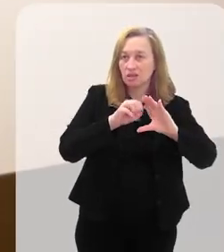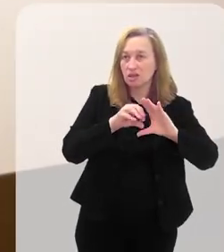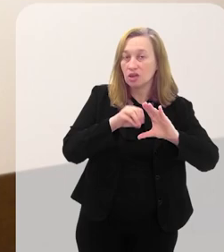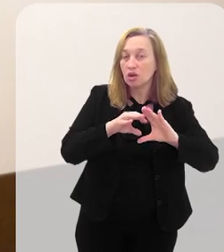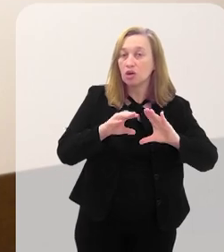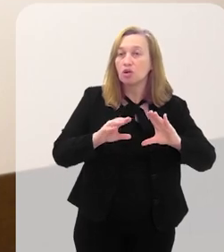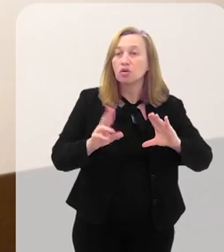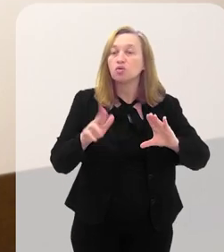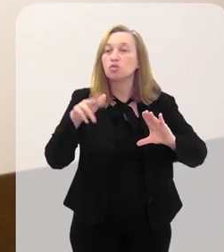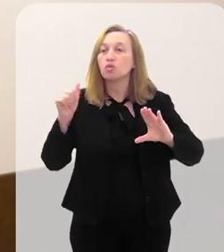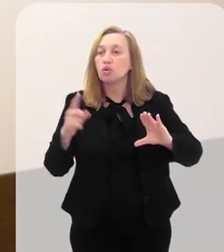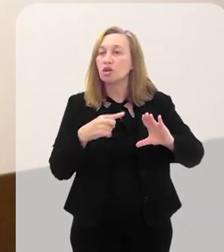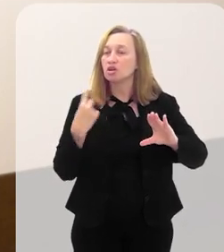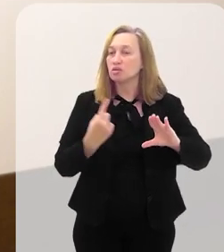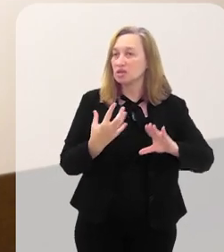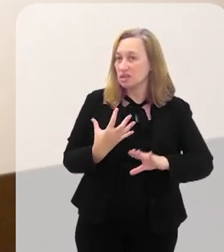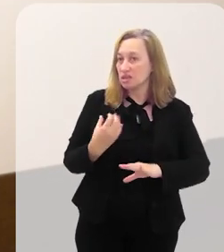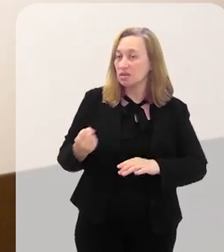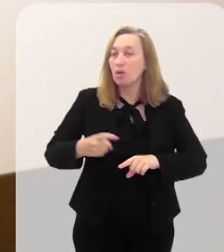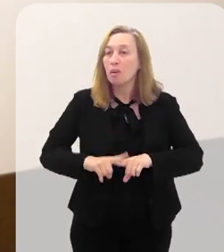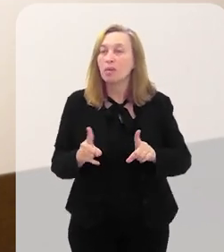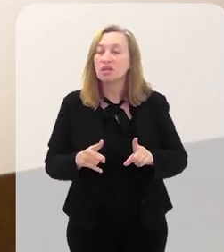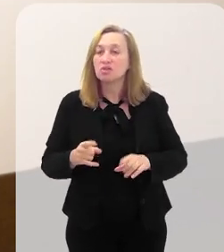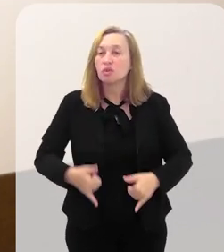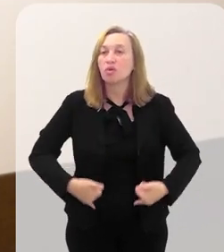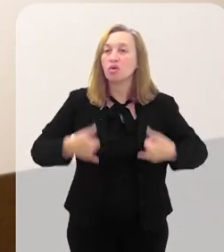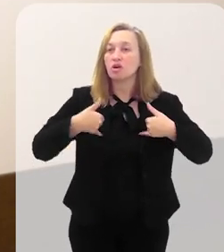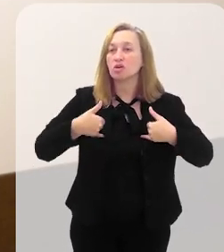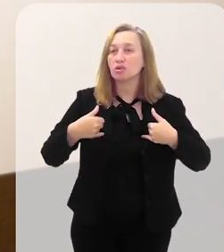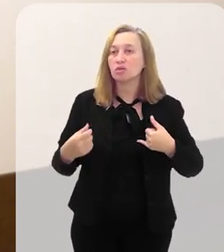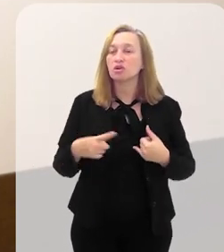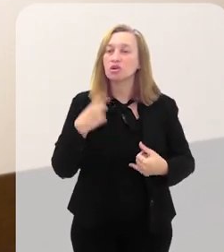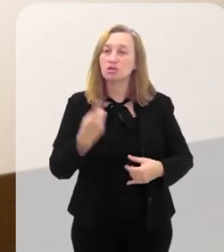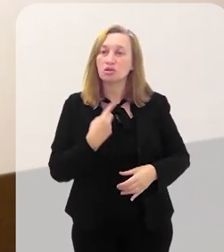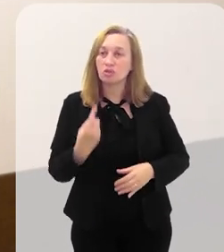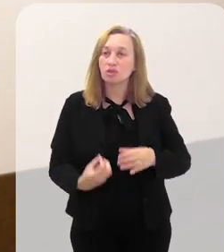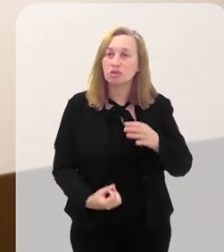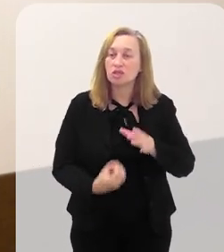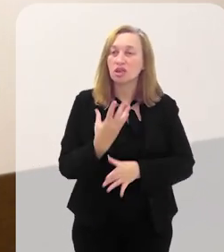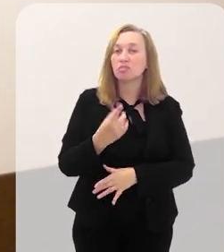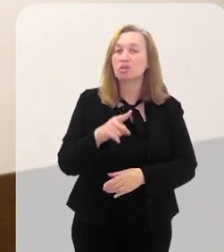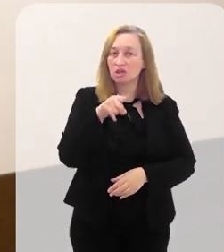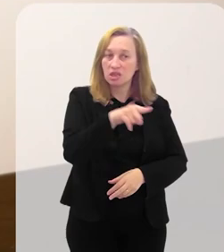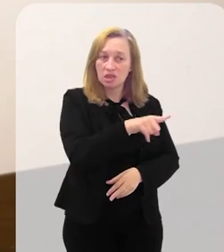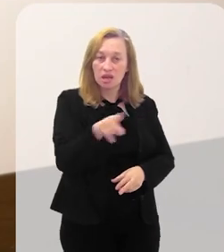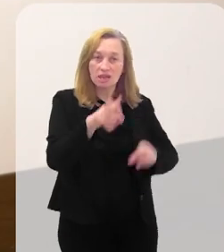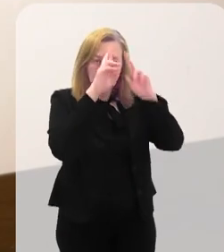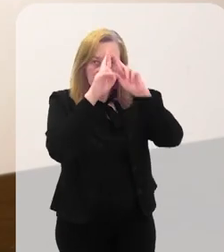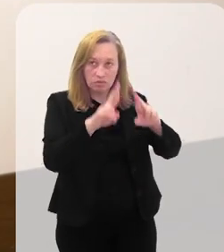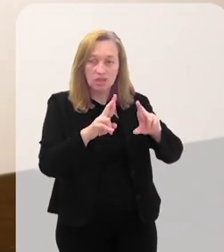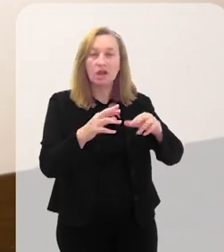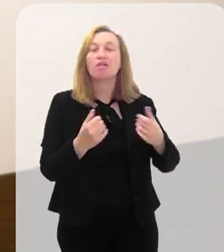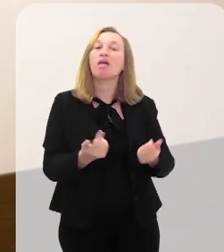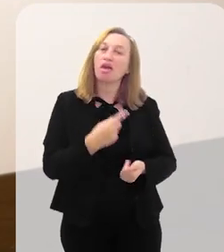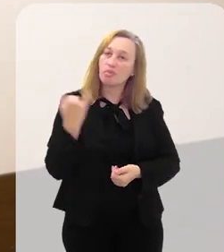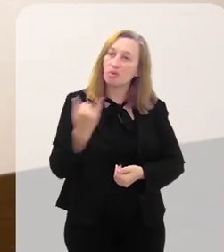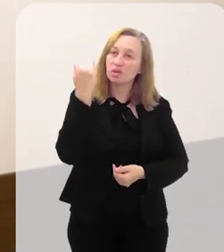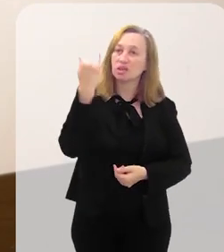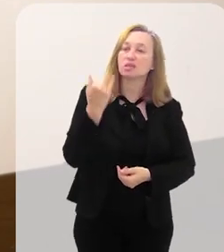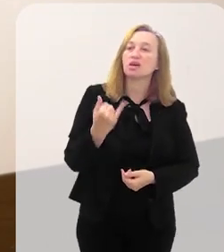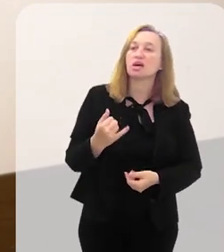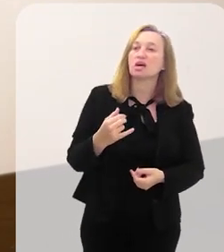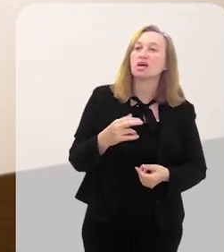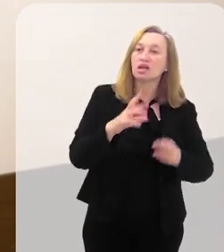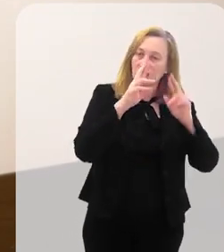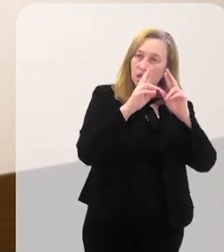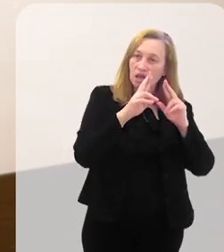historicamente a nós, mas eu estou orgulhoso do produto que nós construímos. E eles respeitaram. Isso é importante observar. Eles